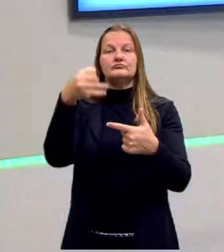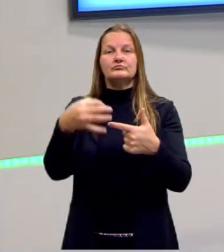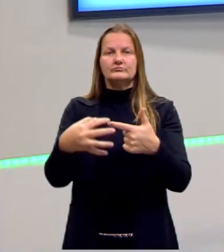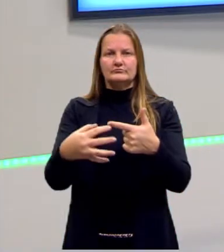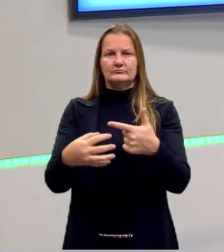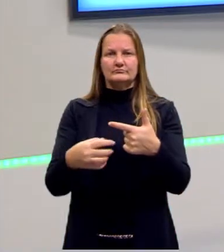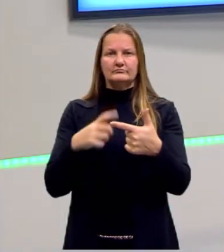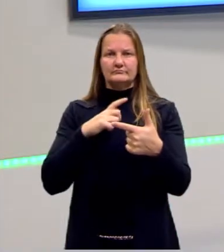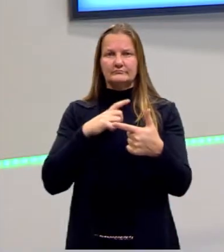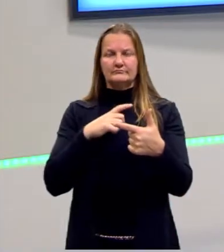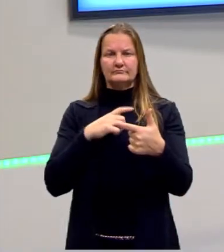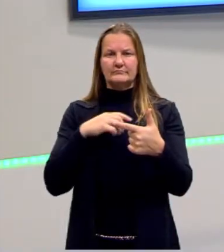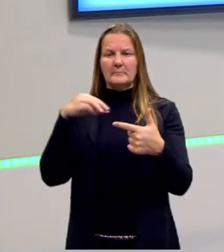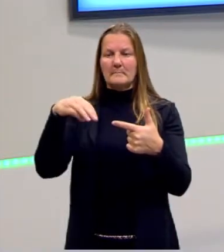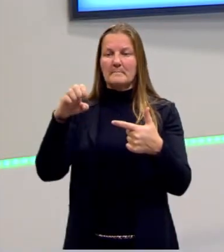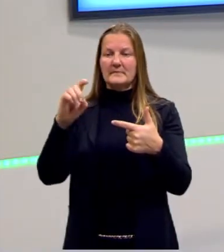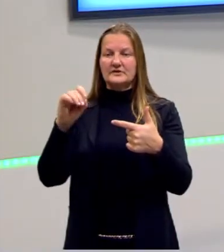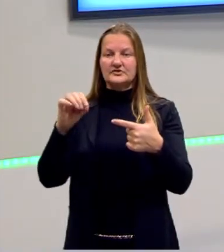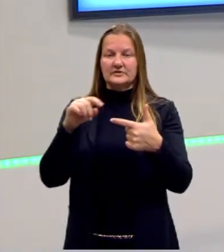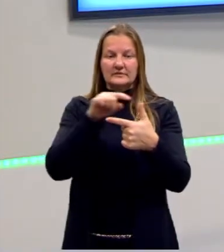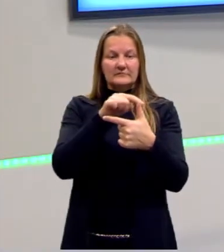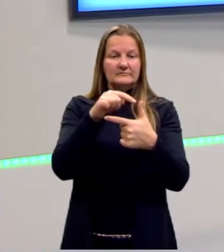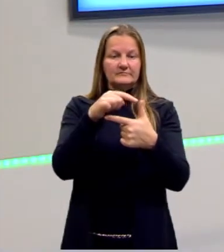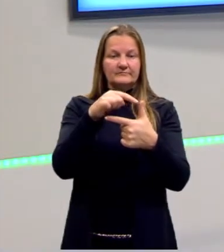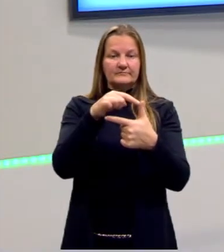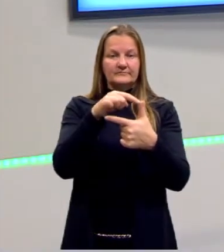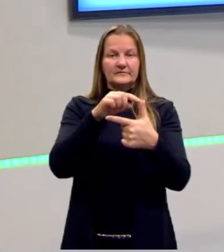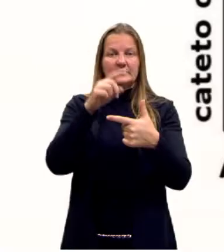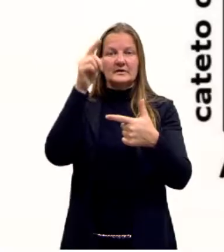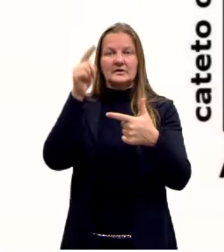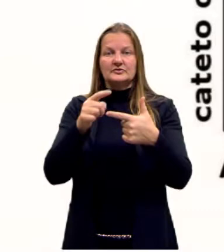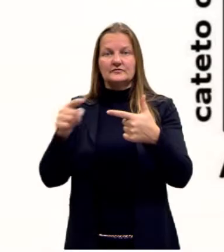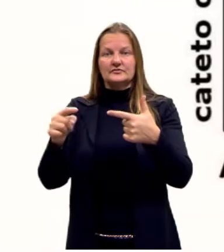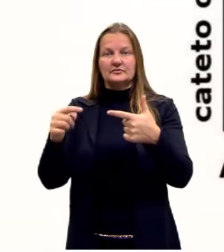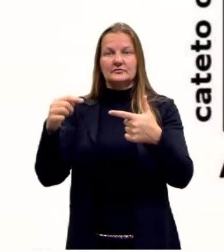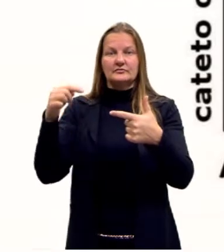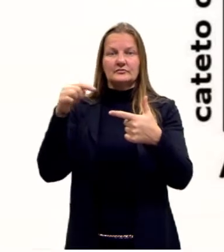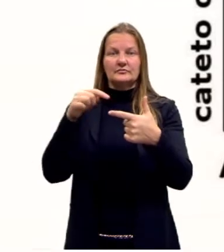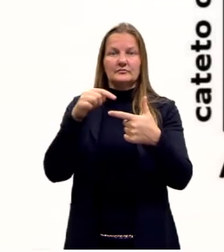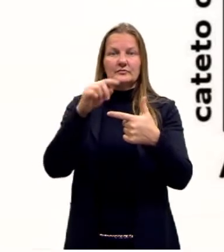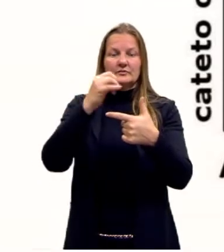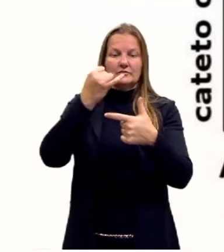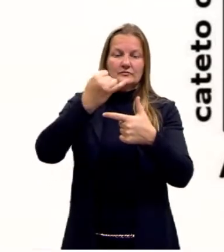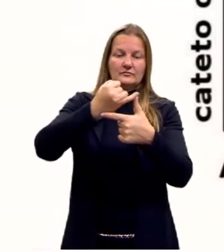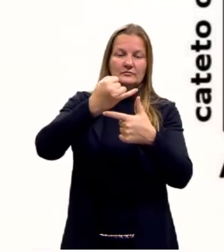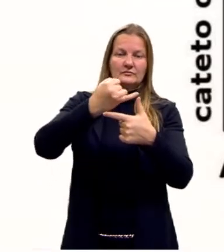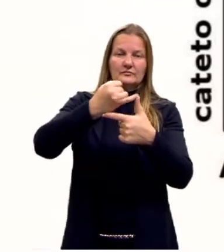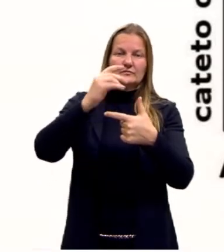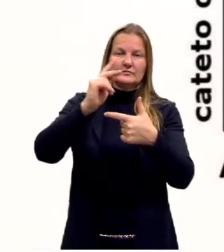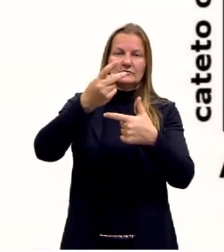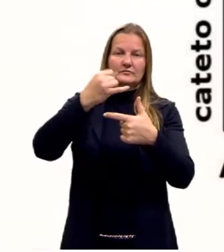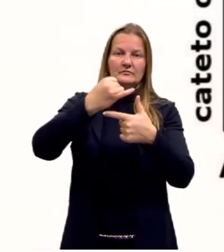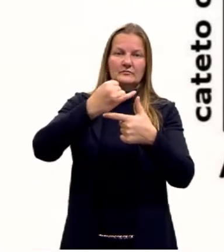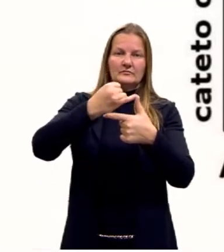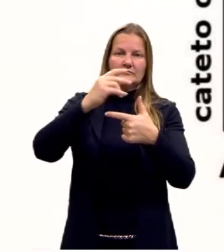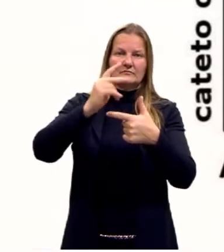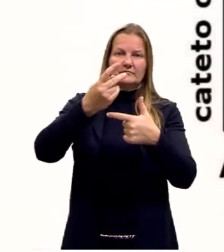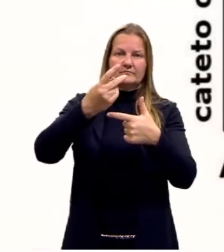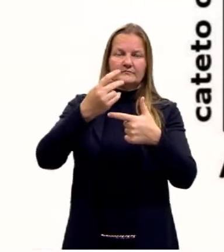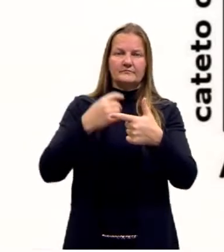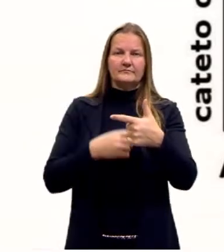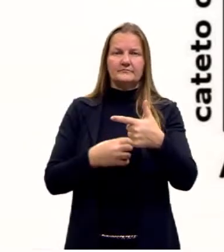entre a medida do cateto oposto dividido pela medida da hipotenusa, tá? Então,